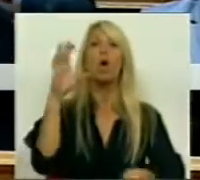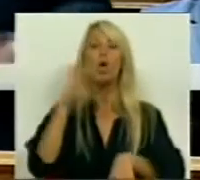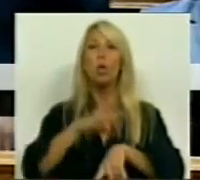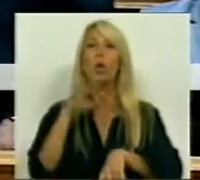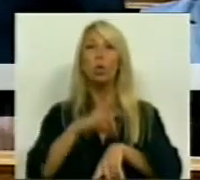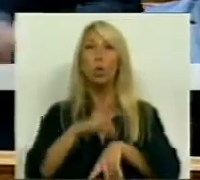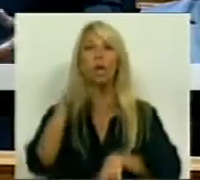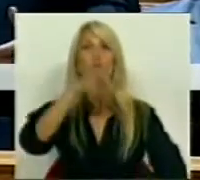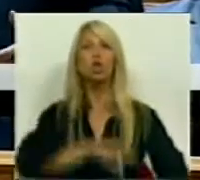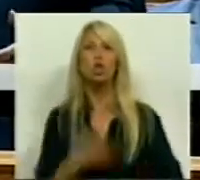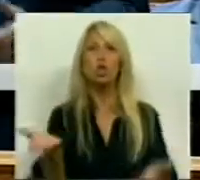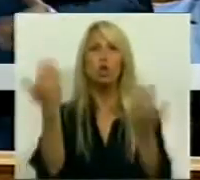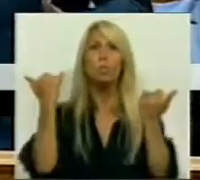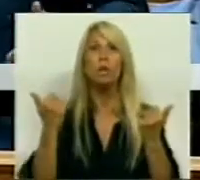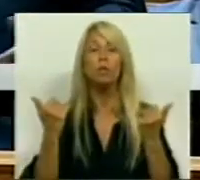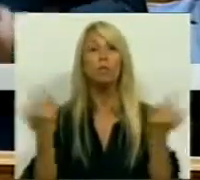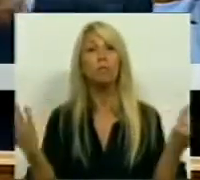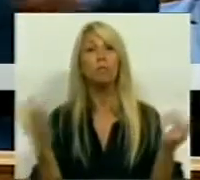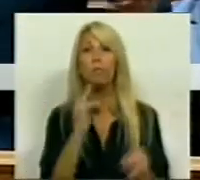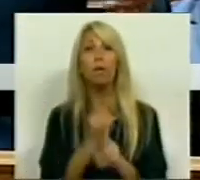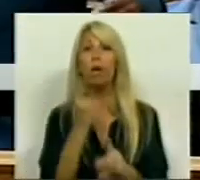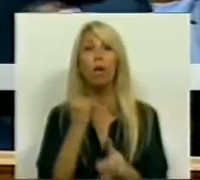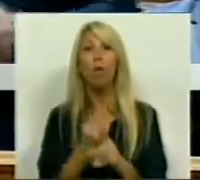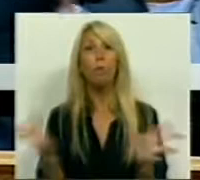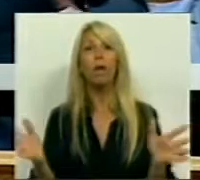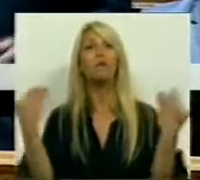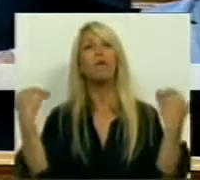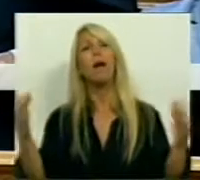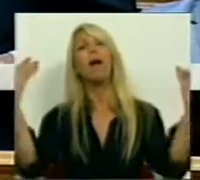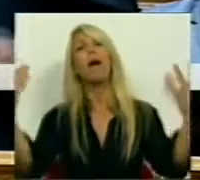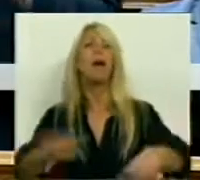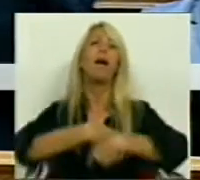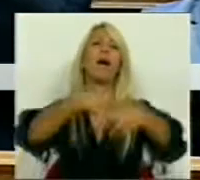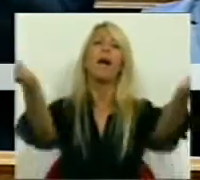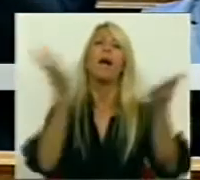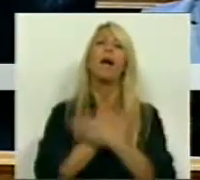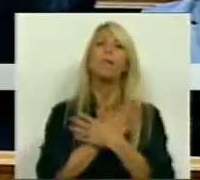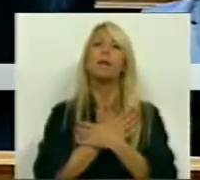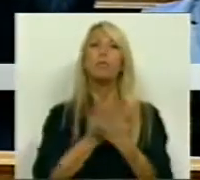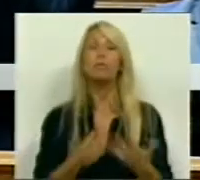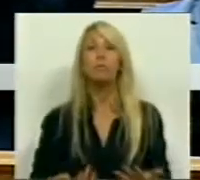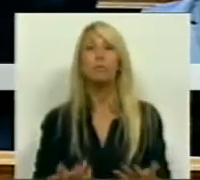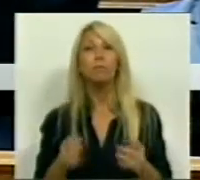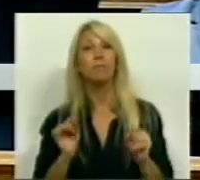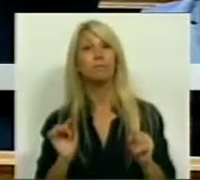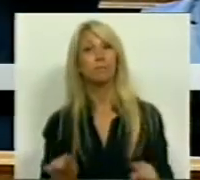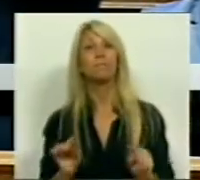respectivos subsídios é o mesmo que tem mãos largas, mãos rotas para os amigos. Isso tem um